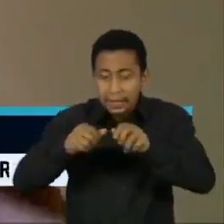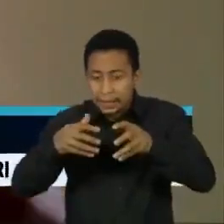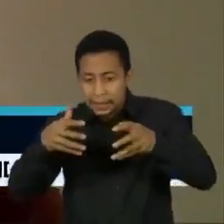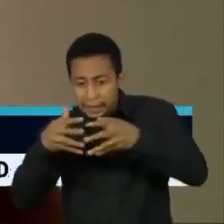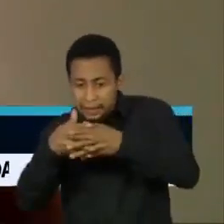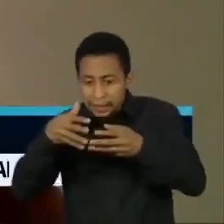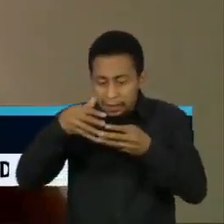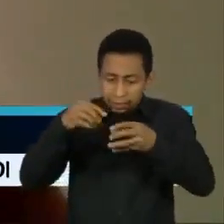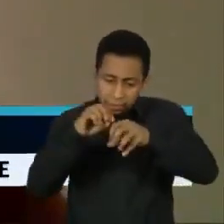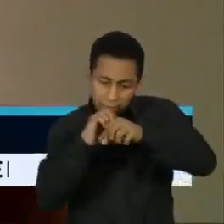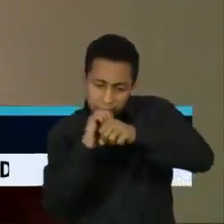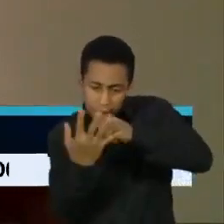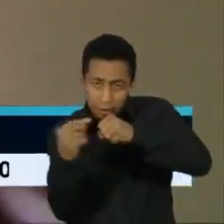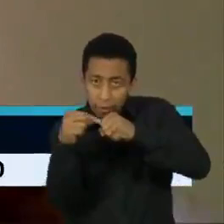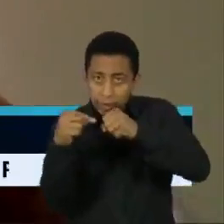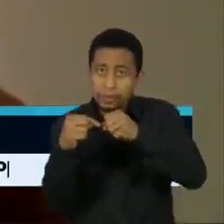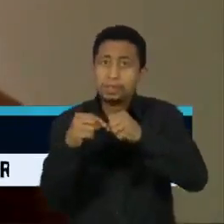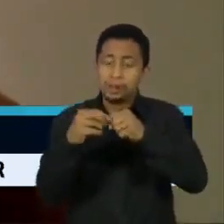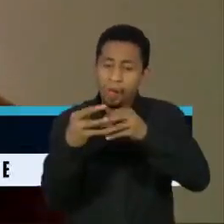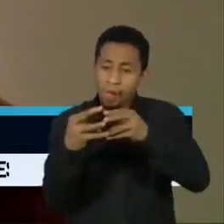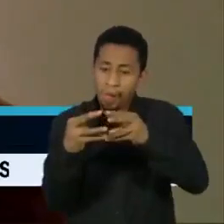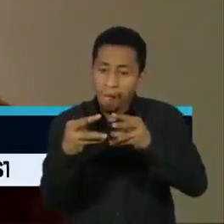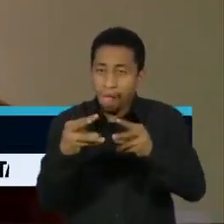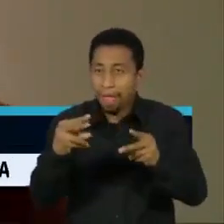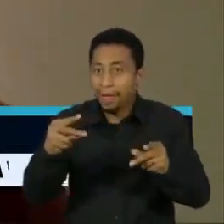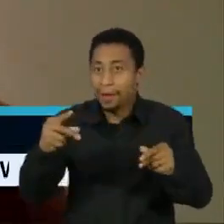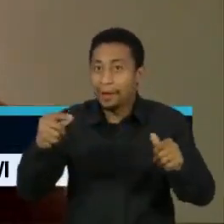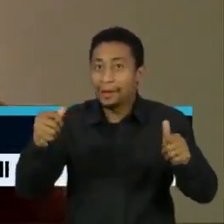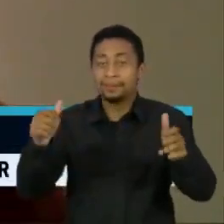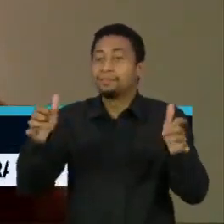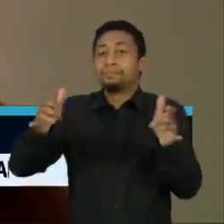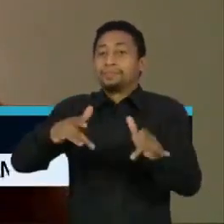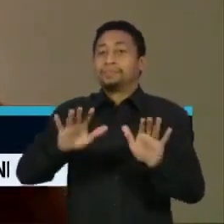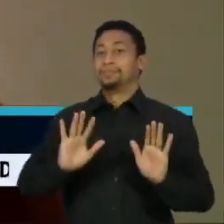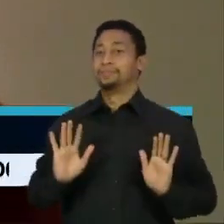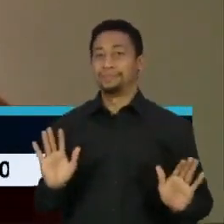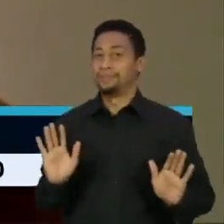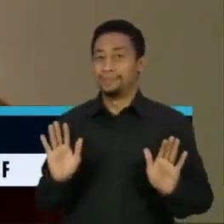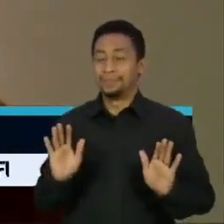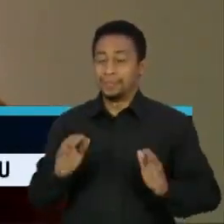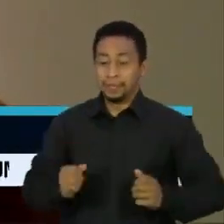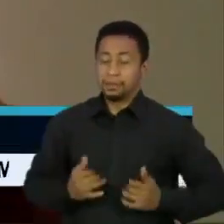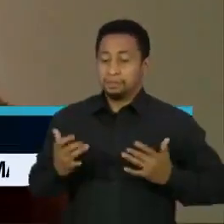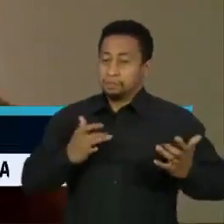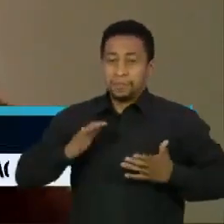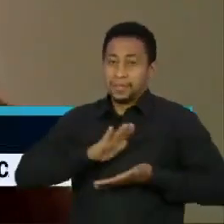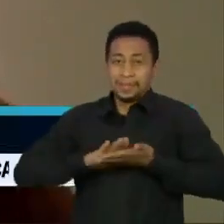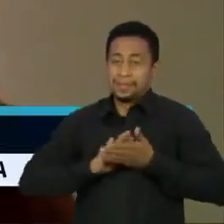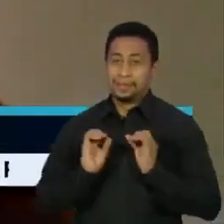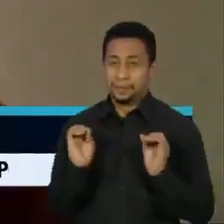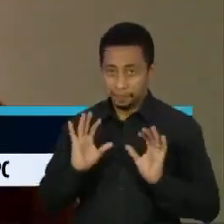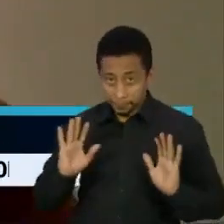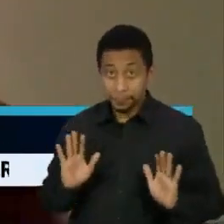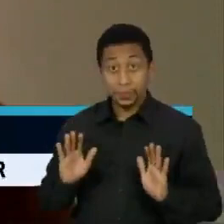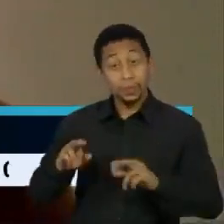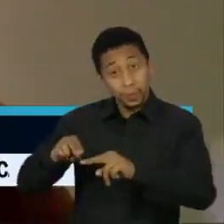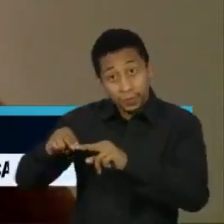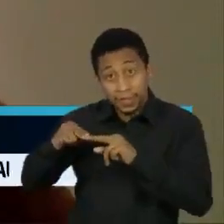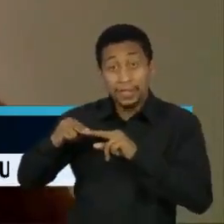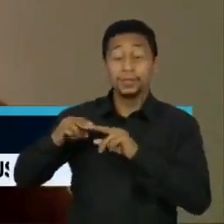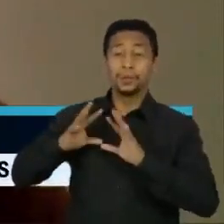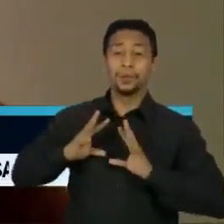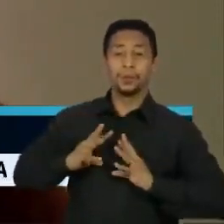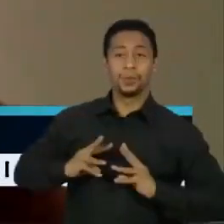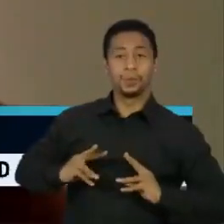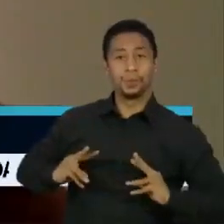nesse material genético. E o vírus deixa de ser aquele material genético que era. E por conta disso, ele acaba